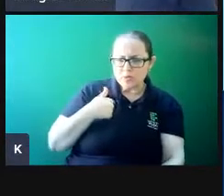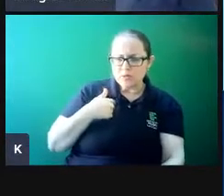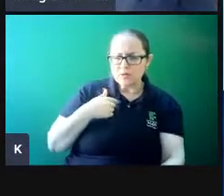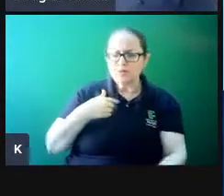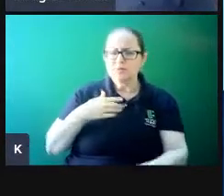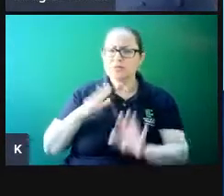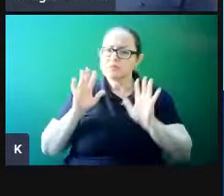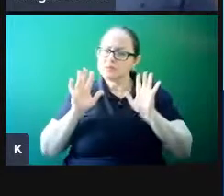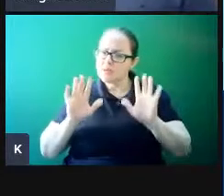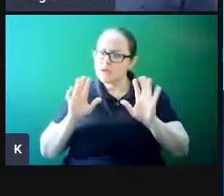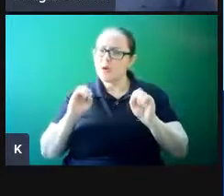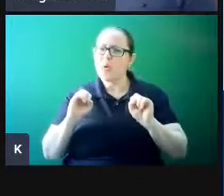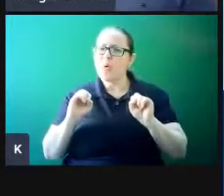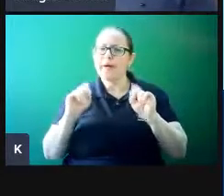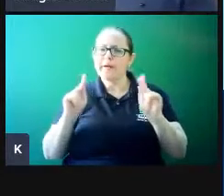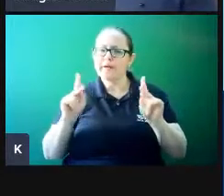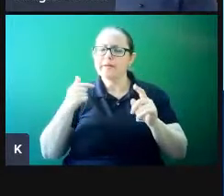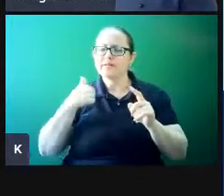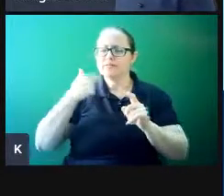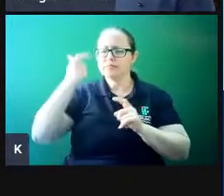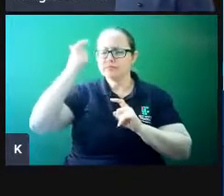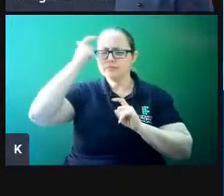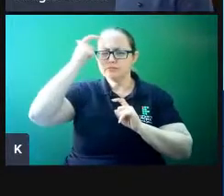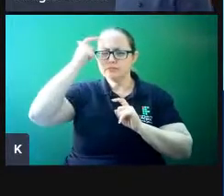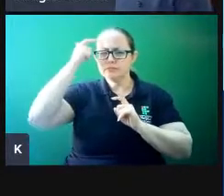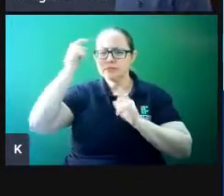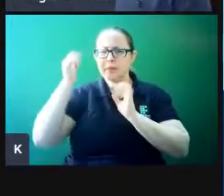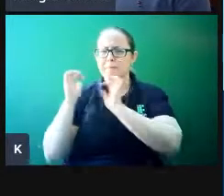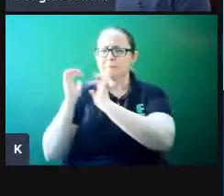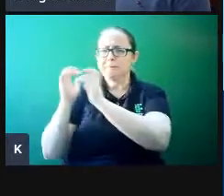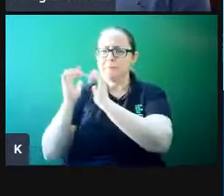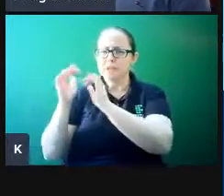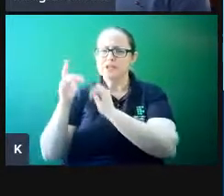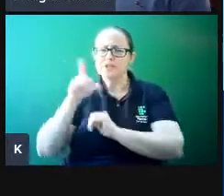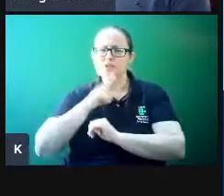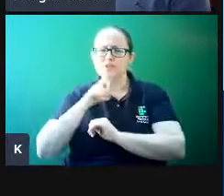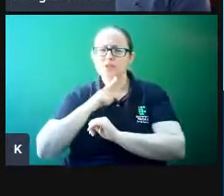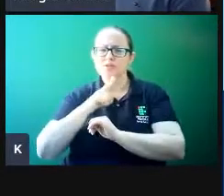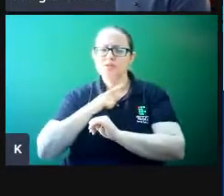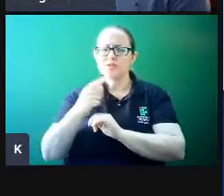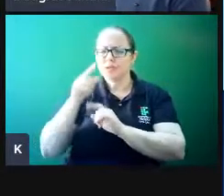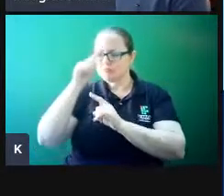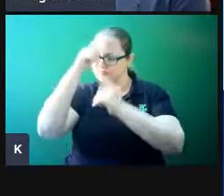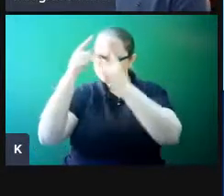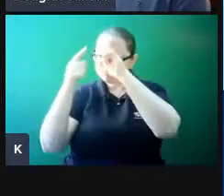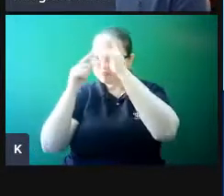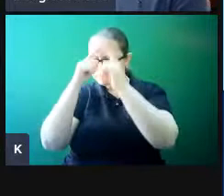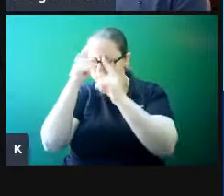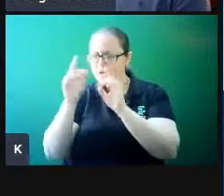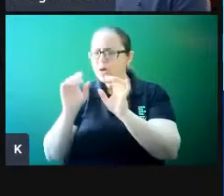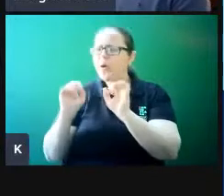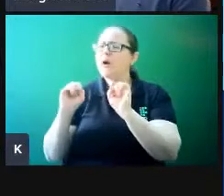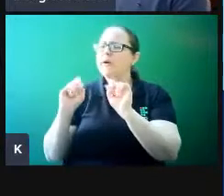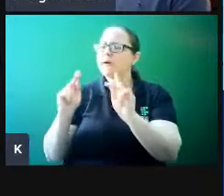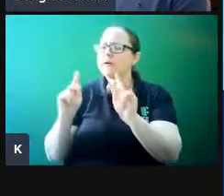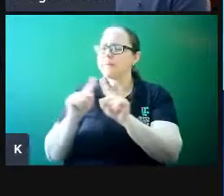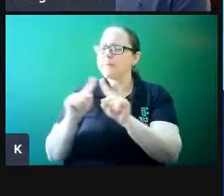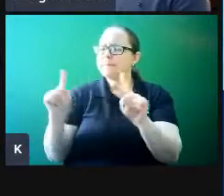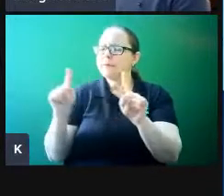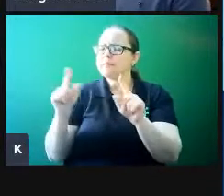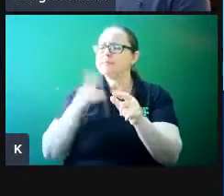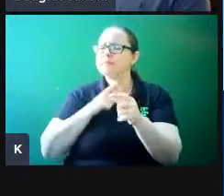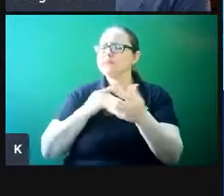tudo bem que as mentes criam essas inovações, mas existem outros elementos dentro das nossas